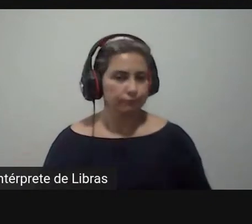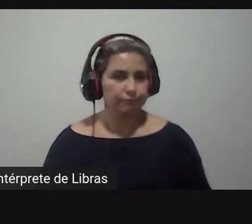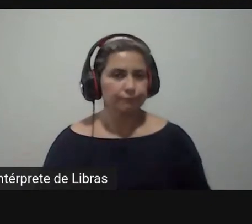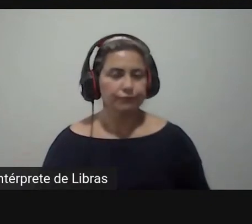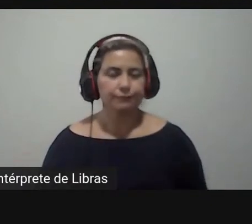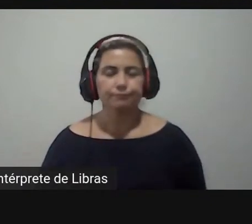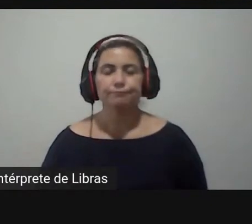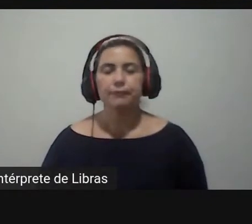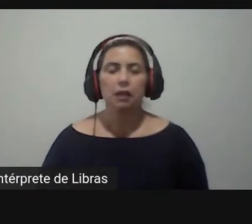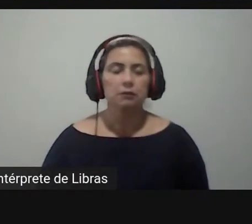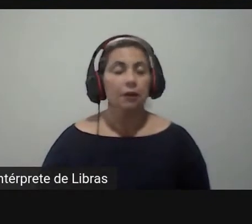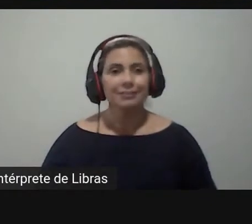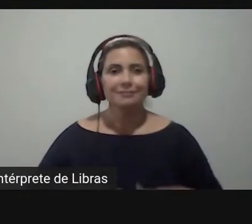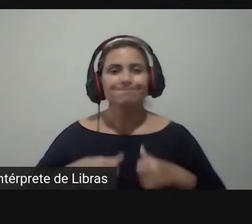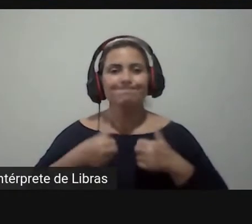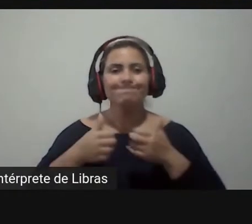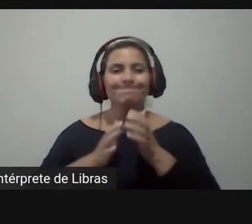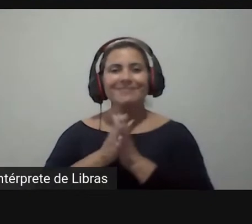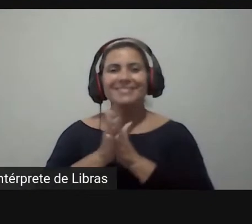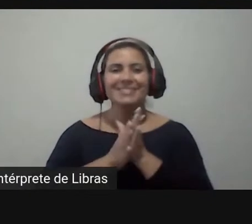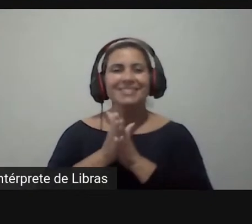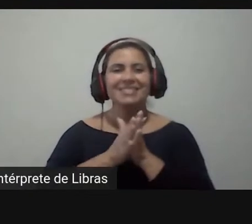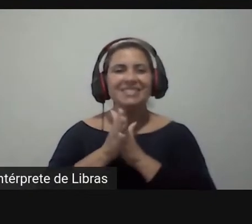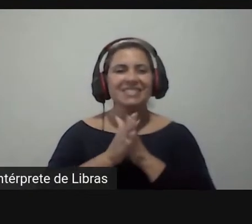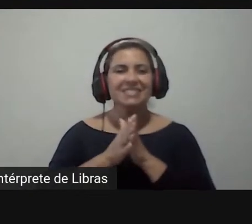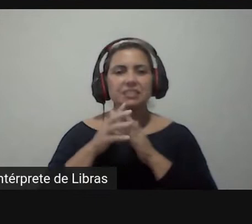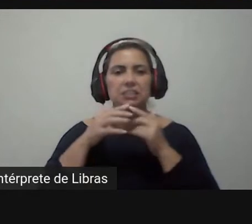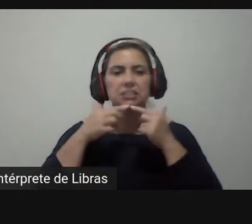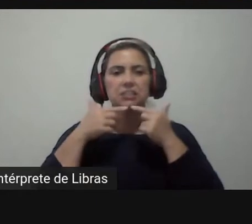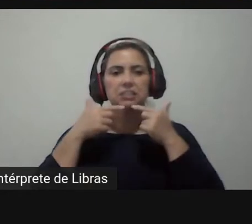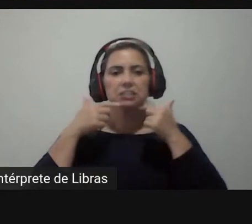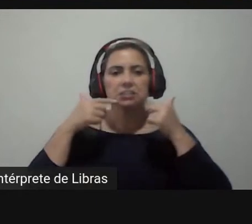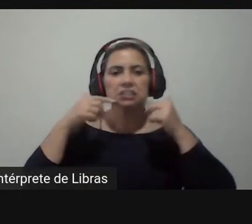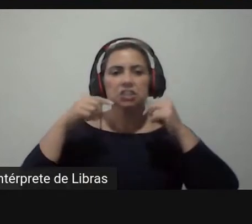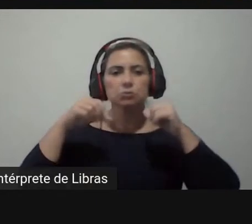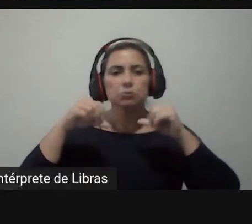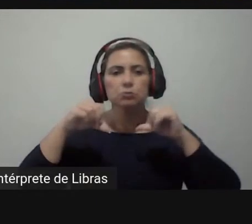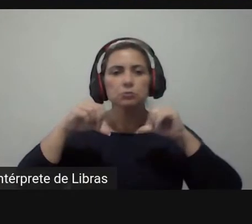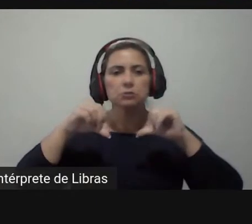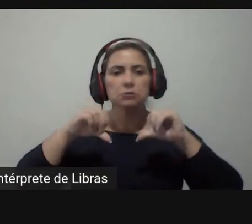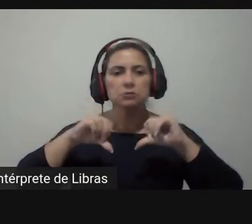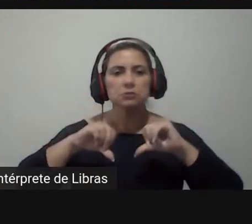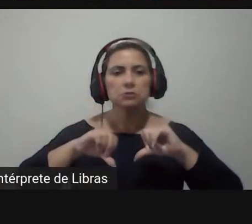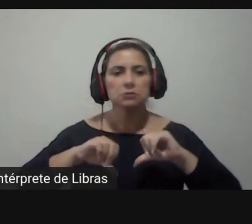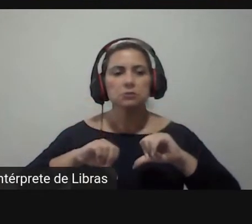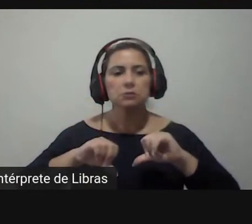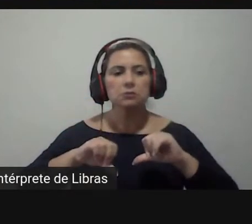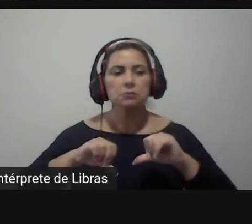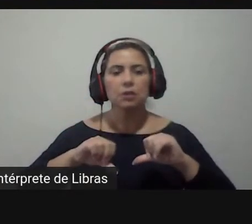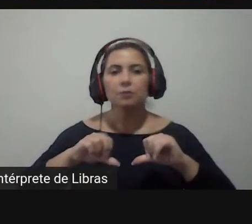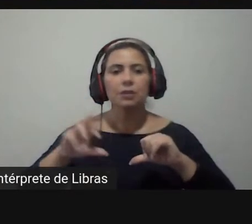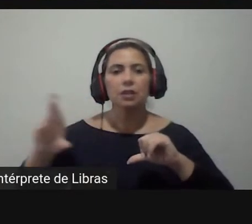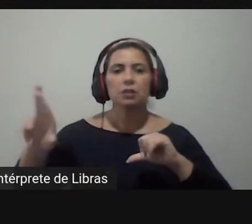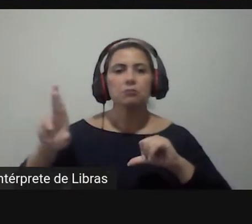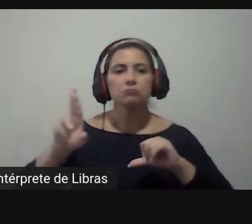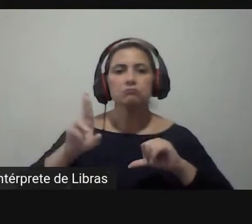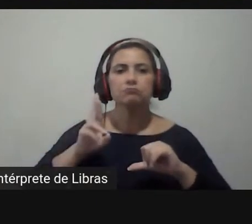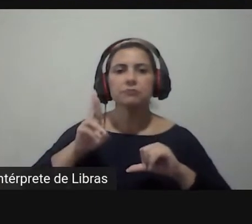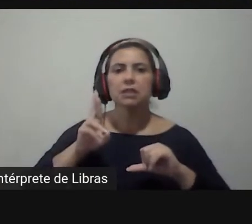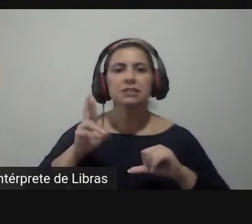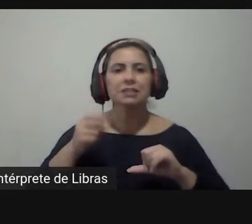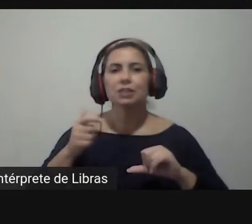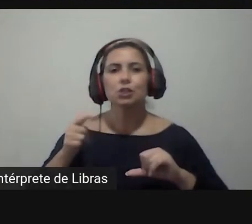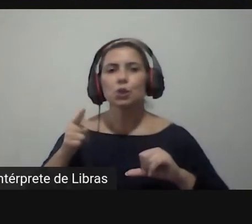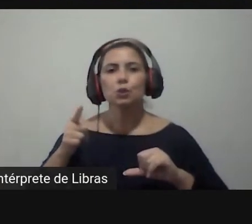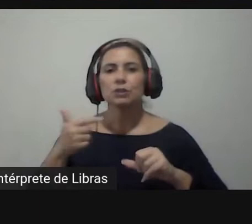frustrando né é extremamente frustrante porque depois que o cidadão ele encaminha ele não consegue sequer acompanhar a